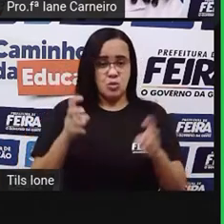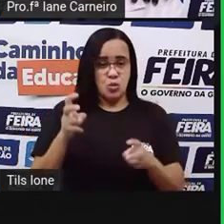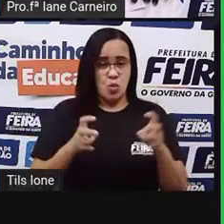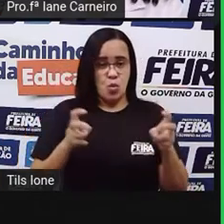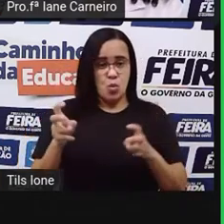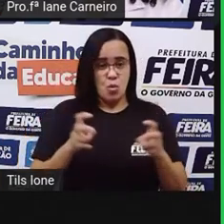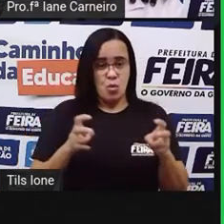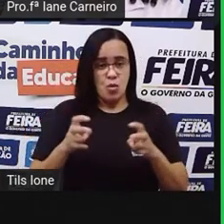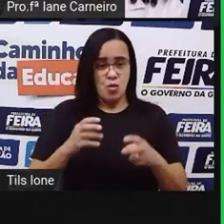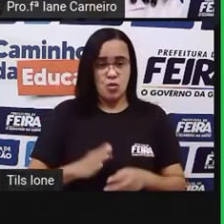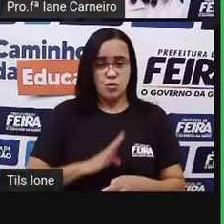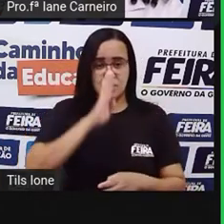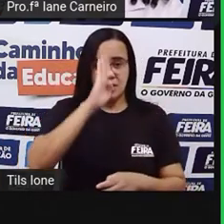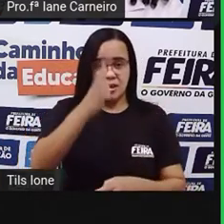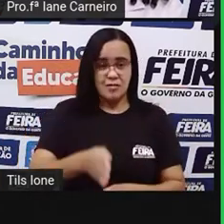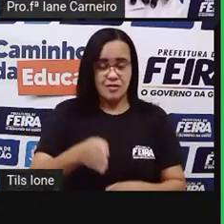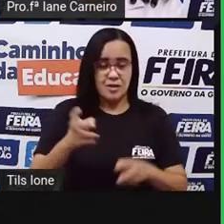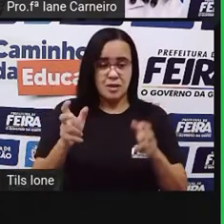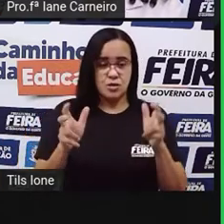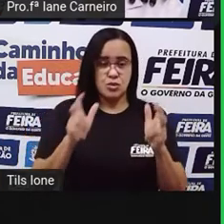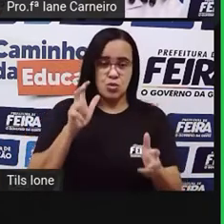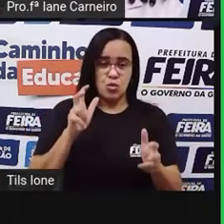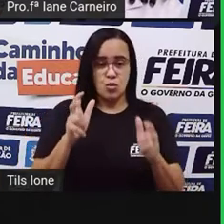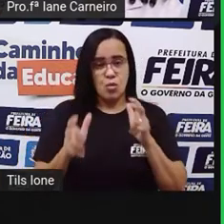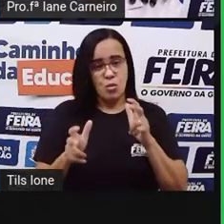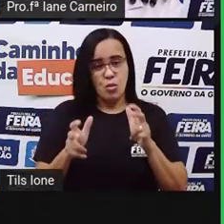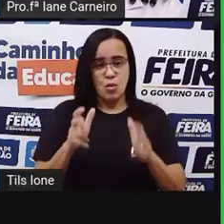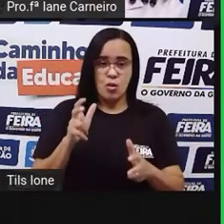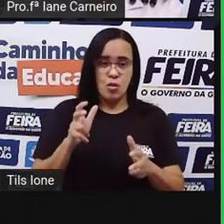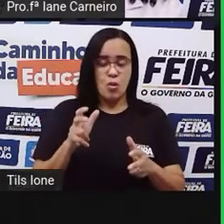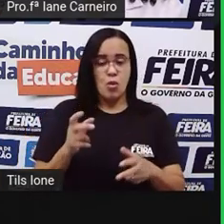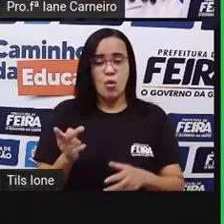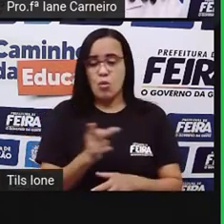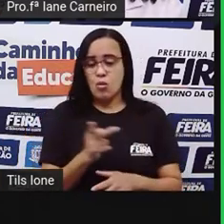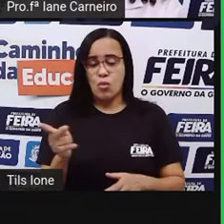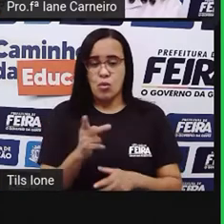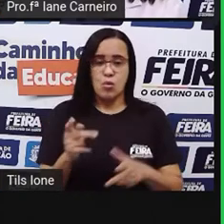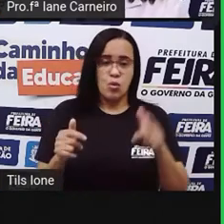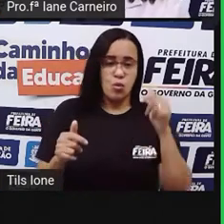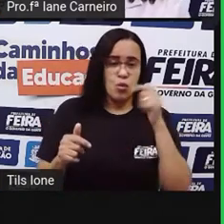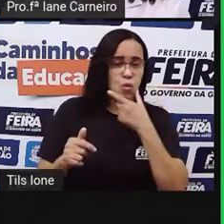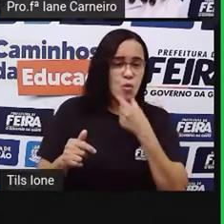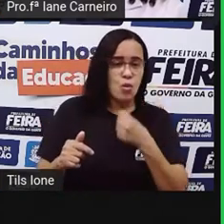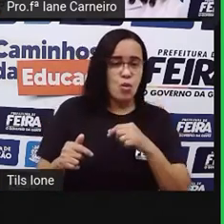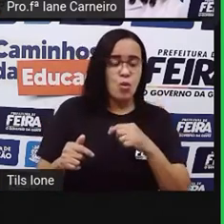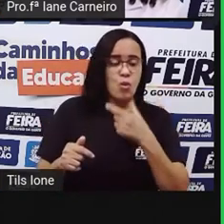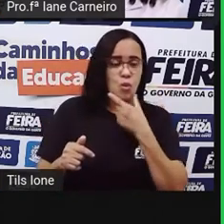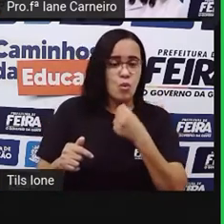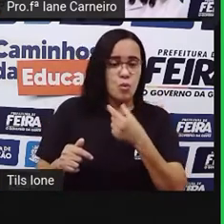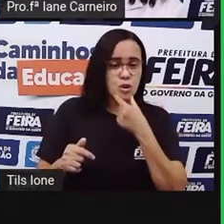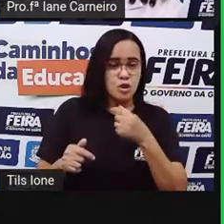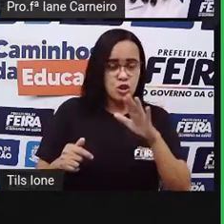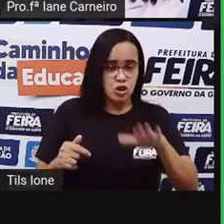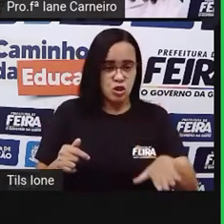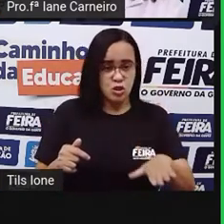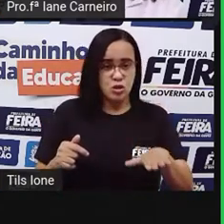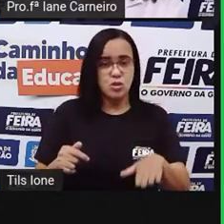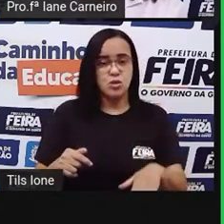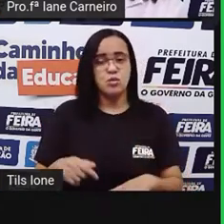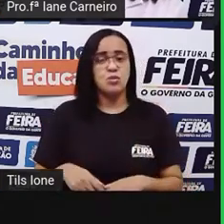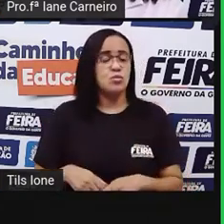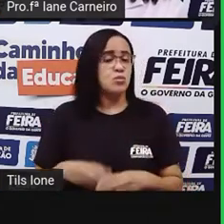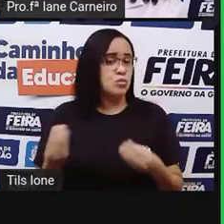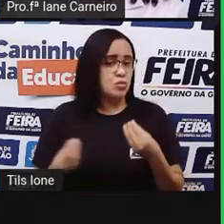robô? Não, né? A caixa está lá no fundo. Ou entre o robô e o menino? Não tem nada aqui entre o robô e o menino. Só a bola vermelha, né? Então,